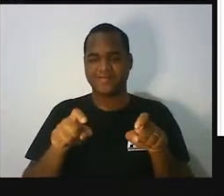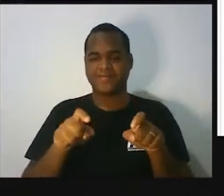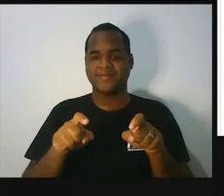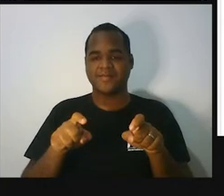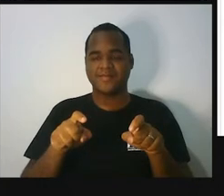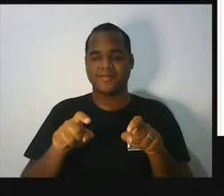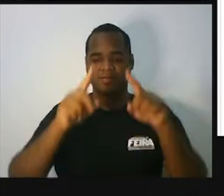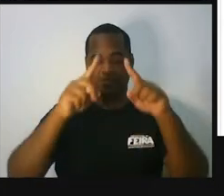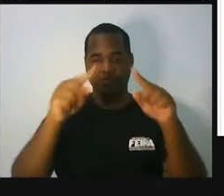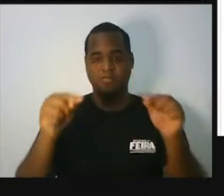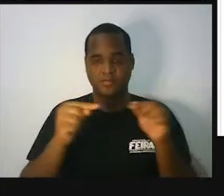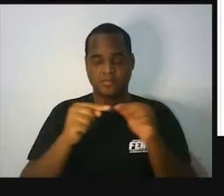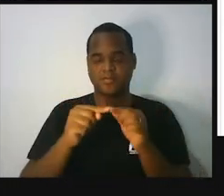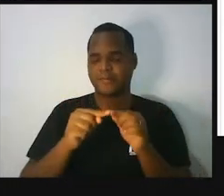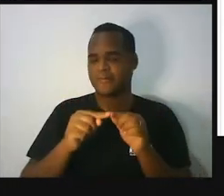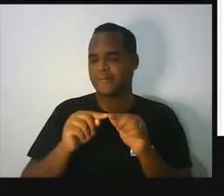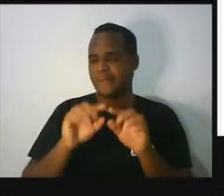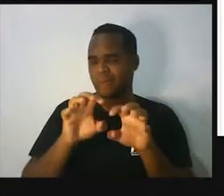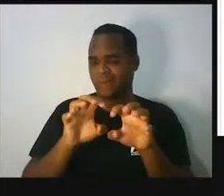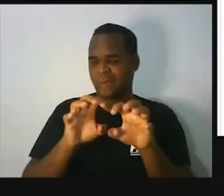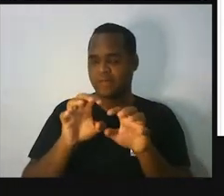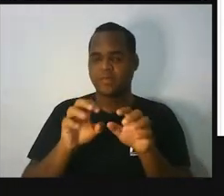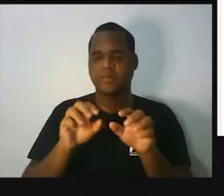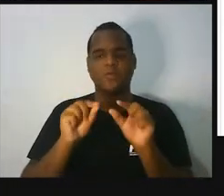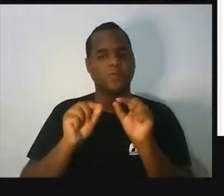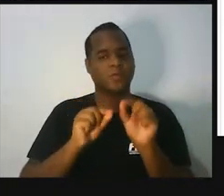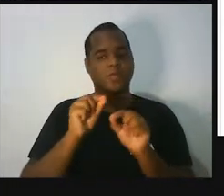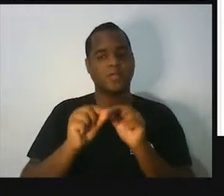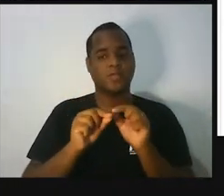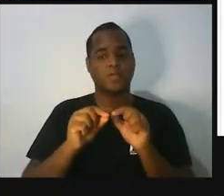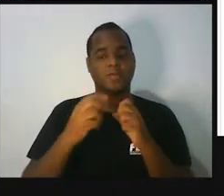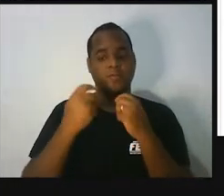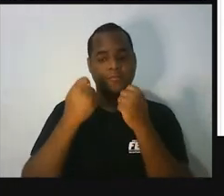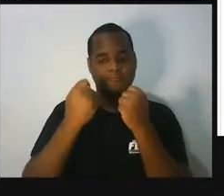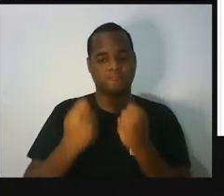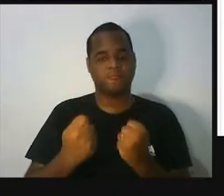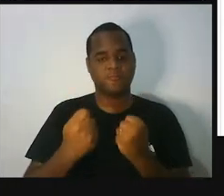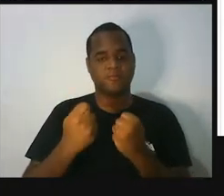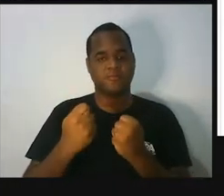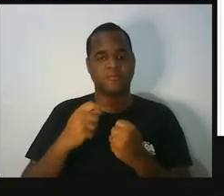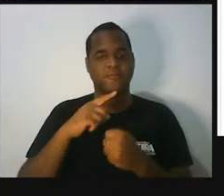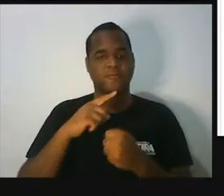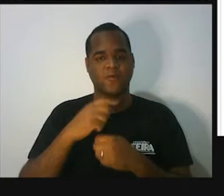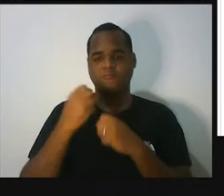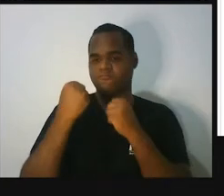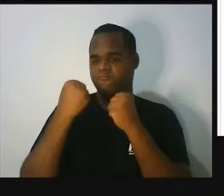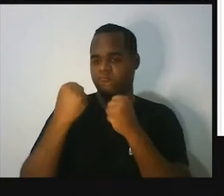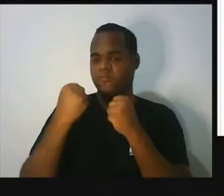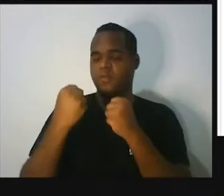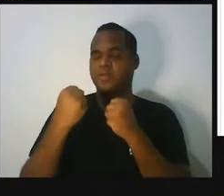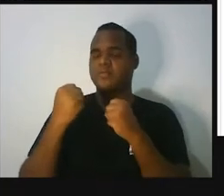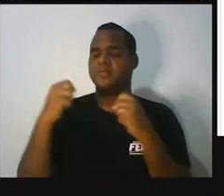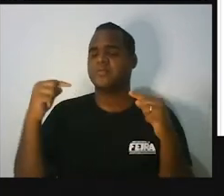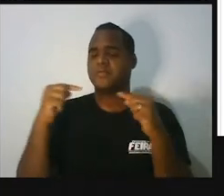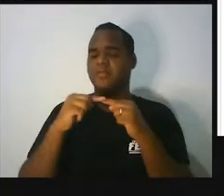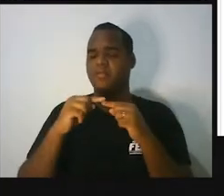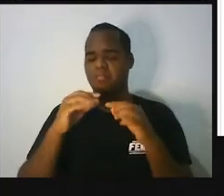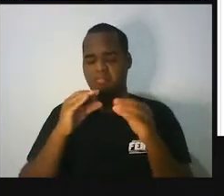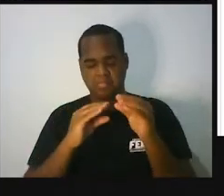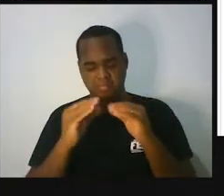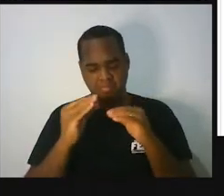polígonos rígidos, isso significa que eles são fortes e não se deformam facilmente.